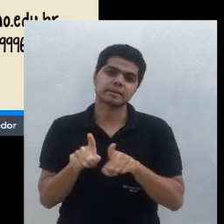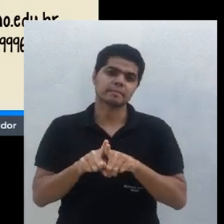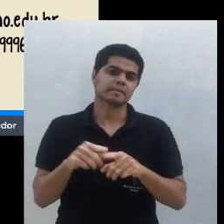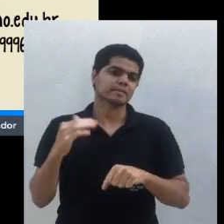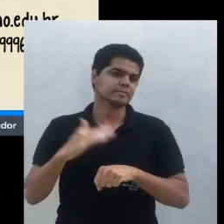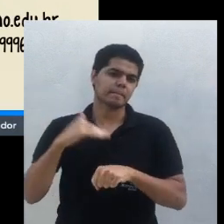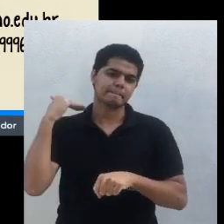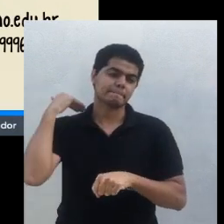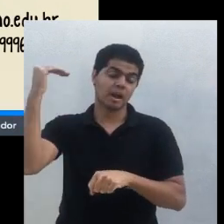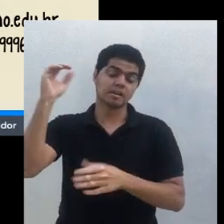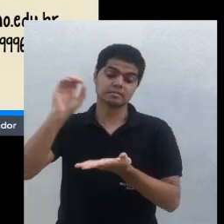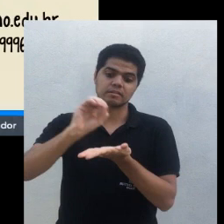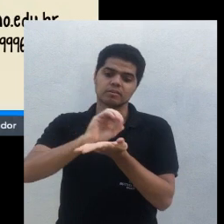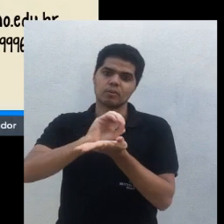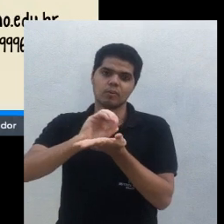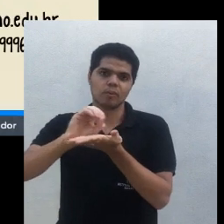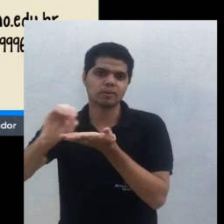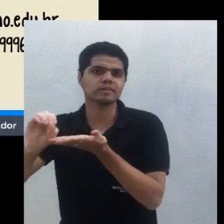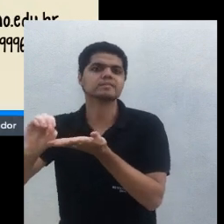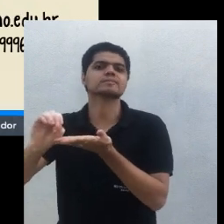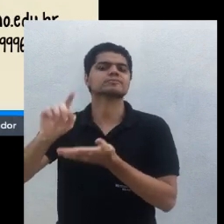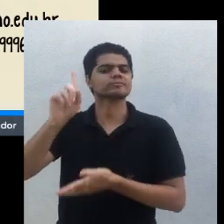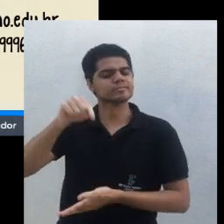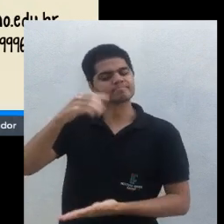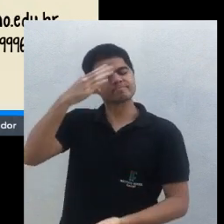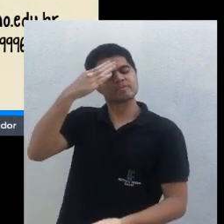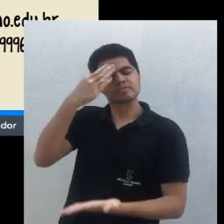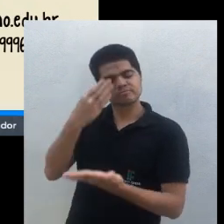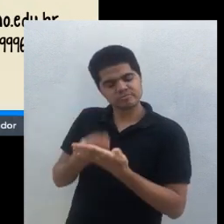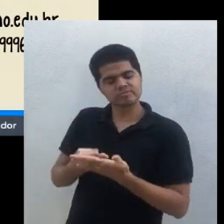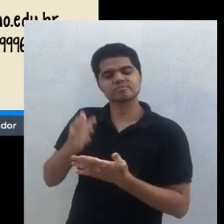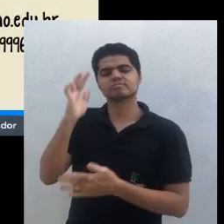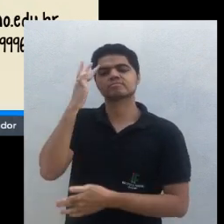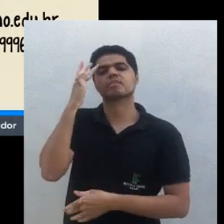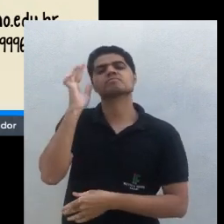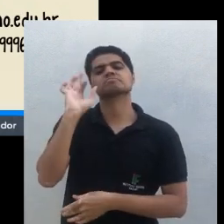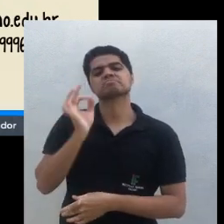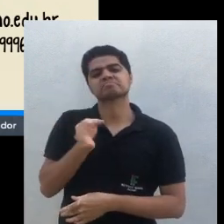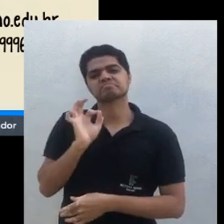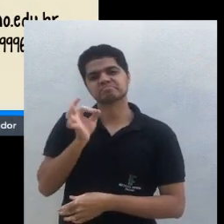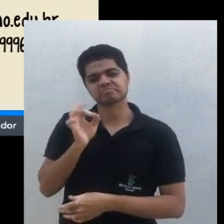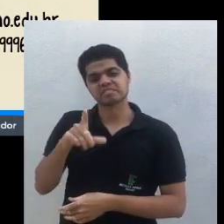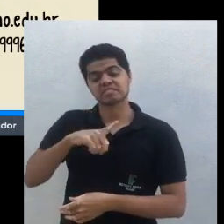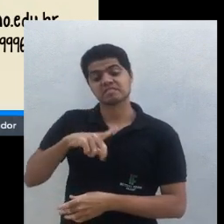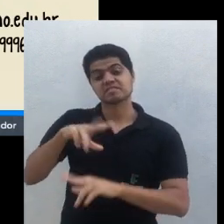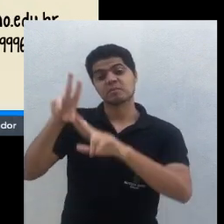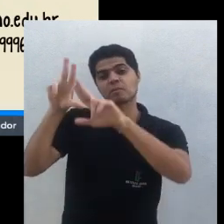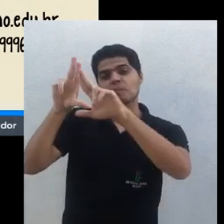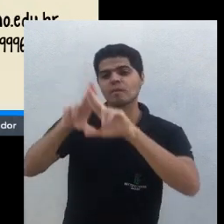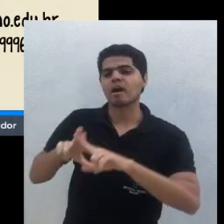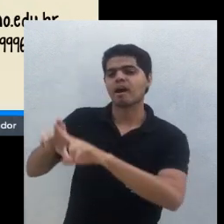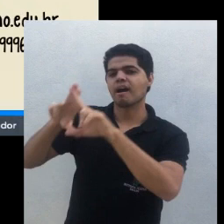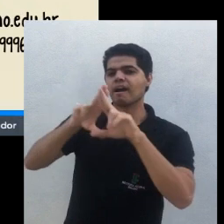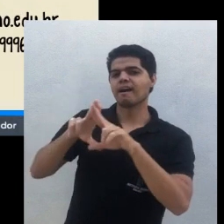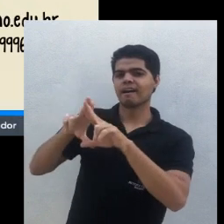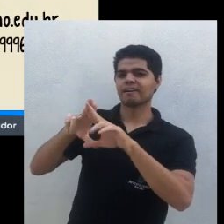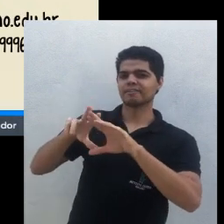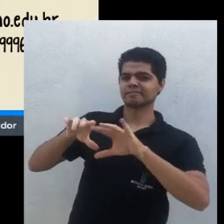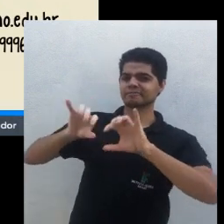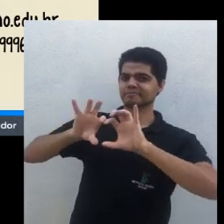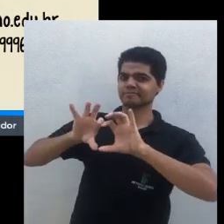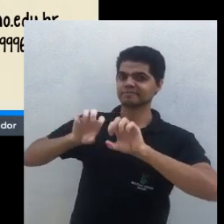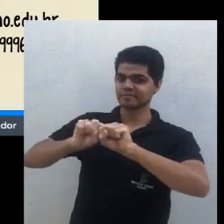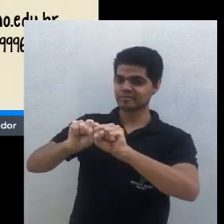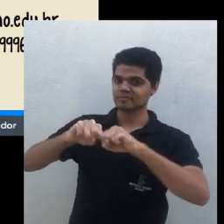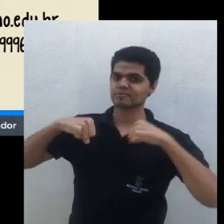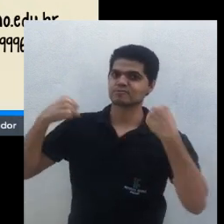sustentabilidade do agricultor a sustentabilidade como um todo mais uma vez muito obrigada parabéns feliz por todo esse trabalho e